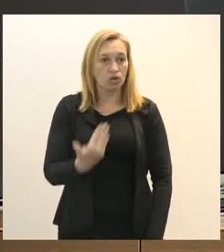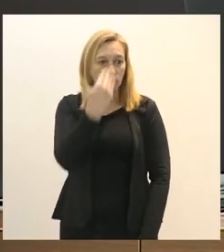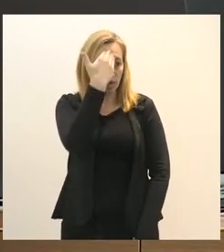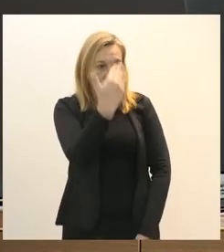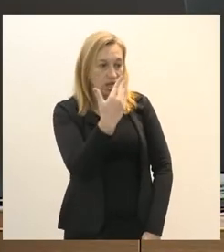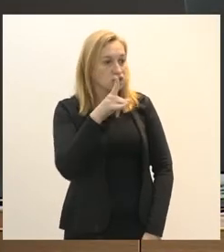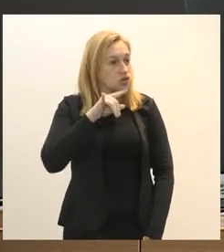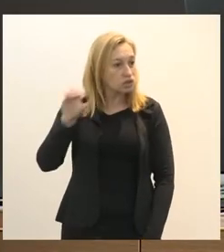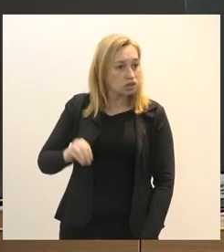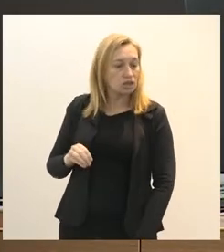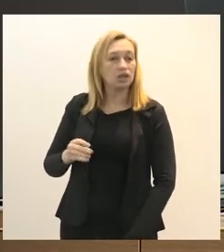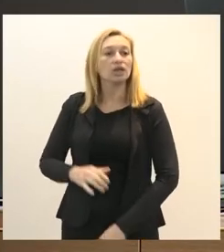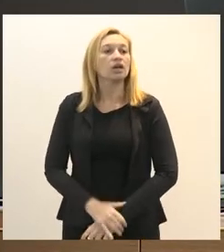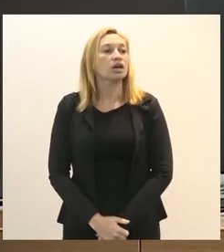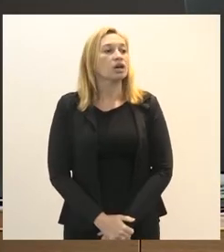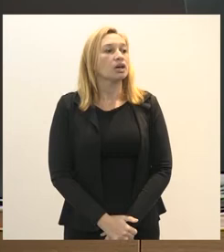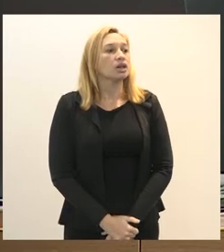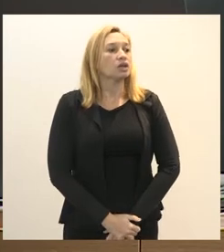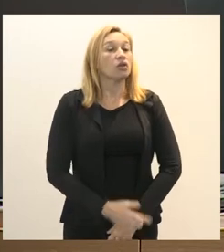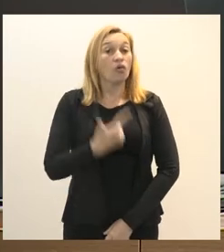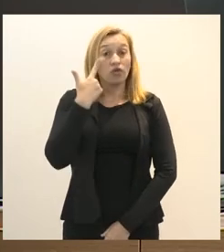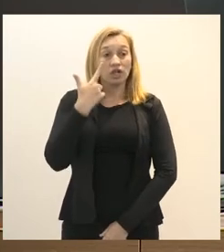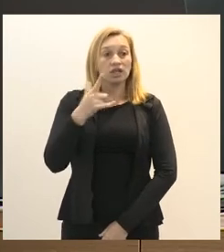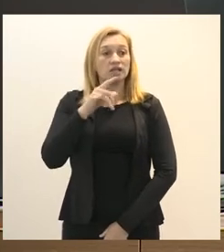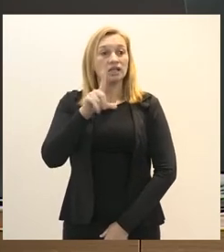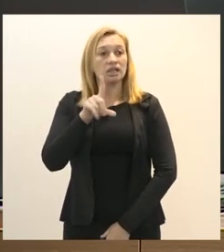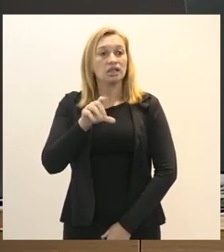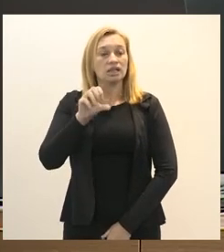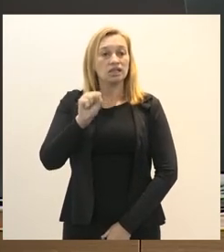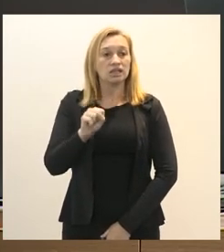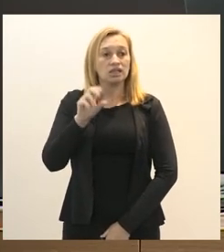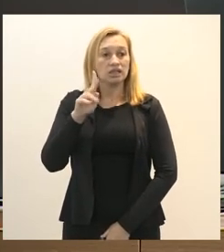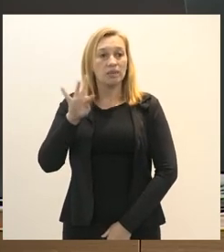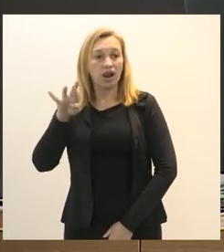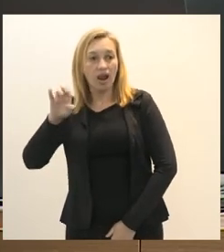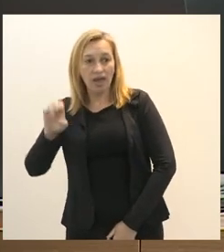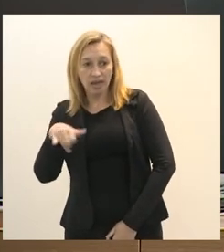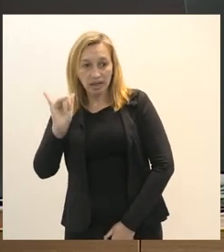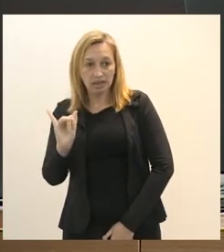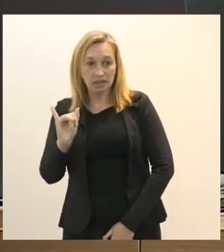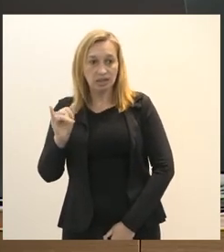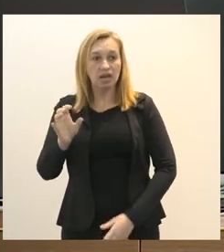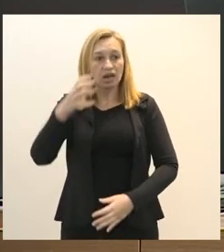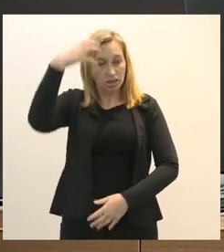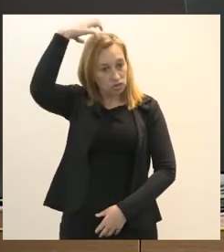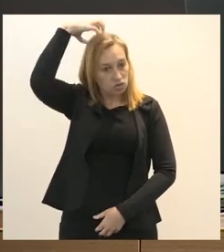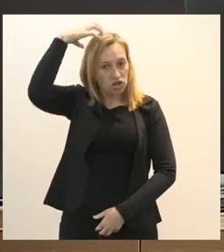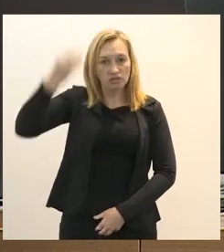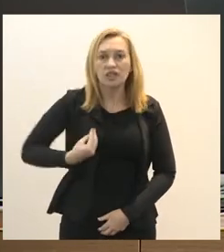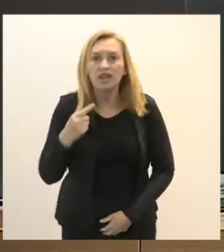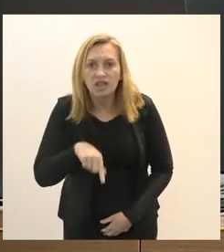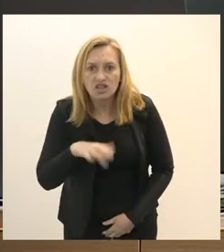Eunice estou vendo aqui o Ciderlei de âmbito dos reis já apareceu não